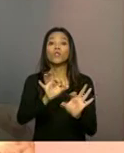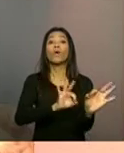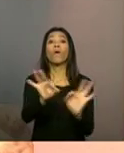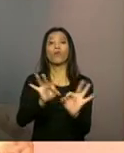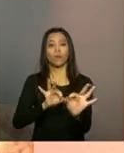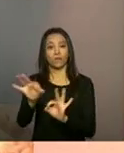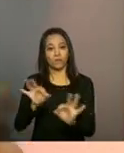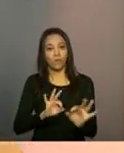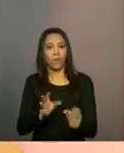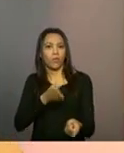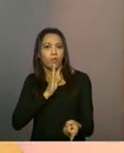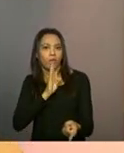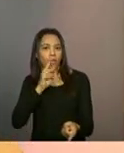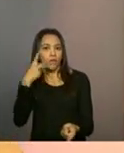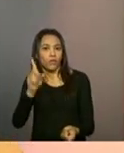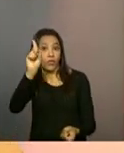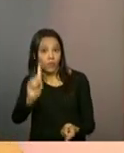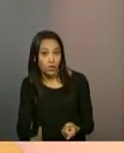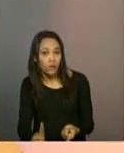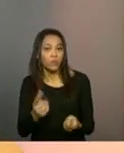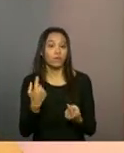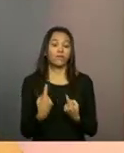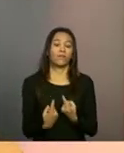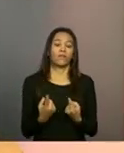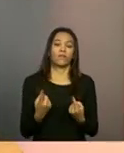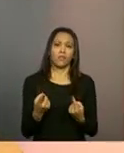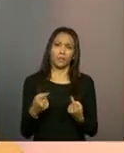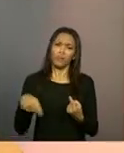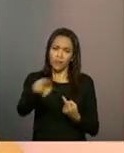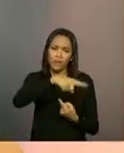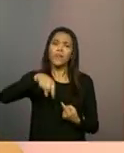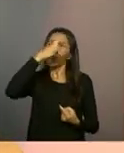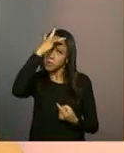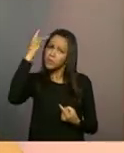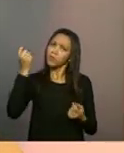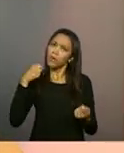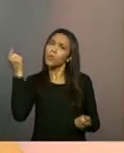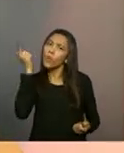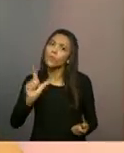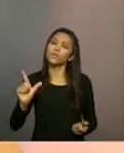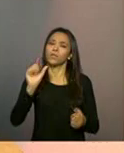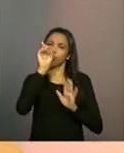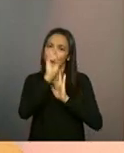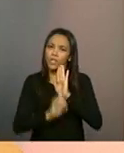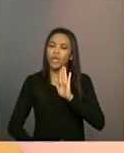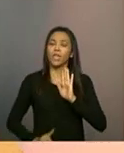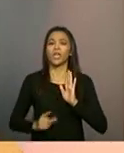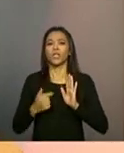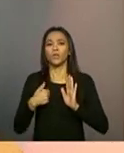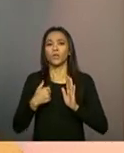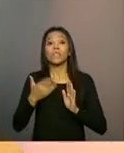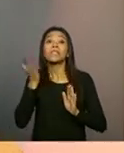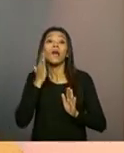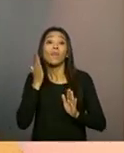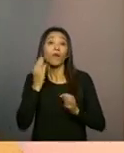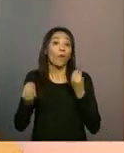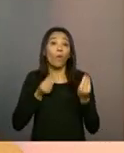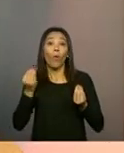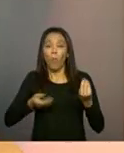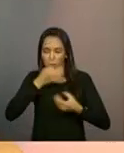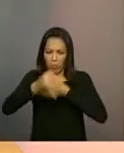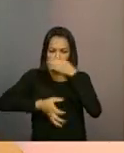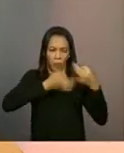de seus direitos, né? Para que a comunidade possa adquirir seus direitos, possa se expressar, tem toda uma preocupação em fortalecer a